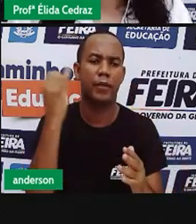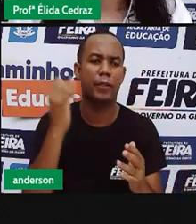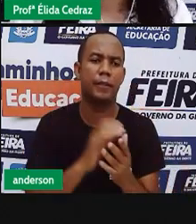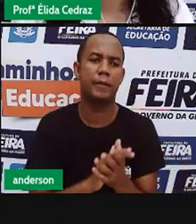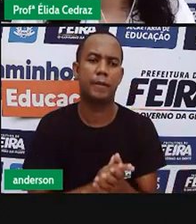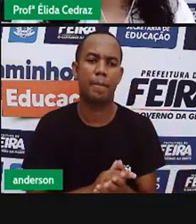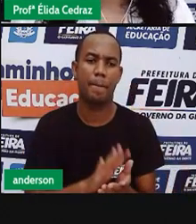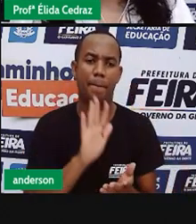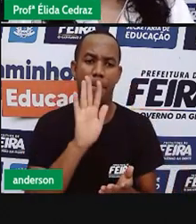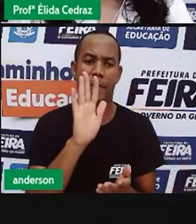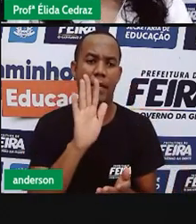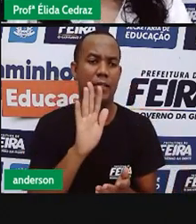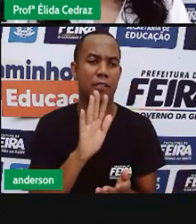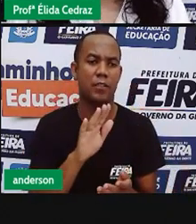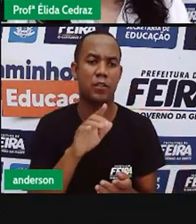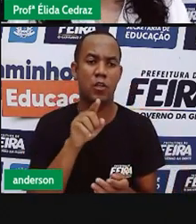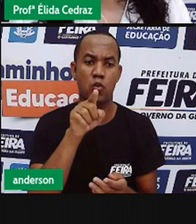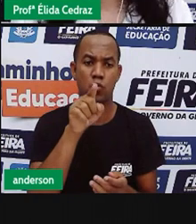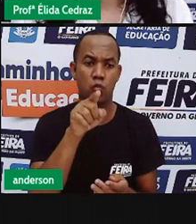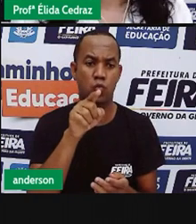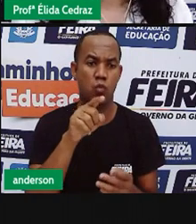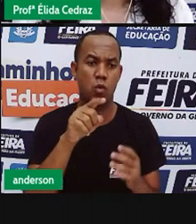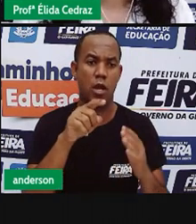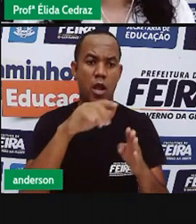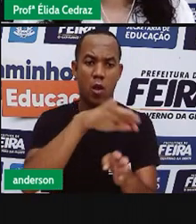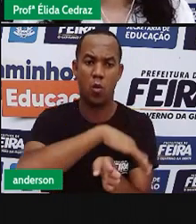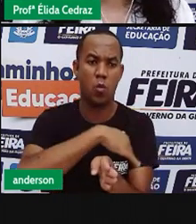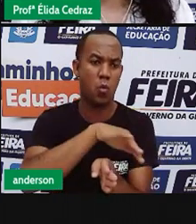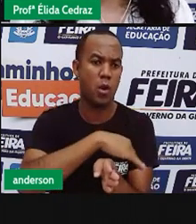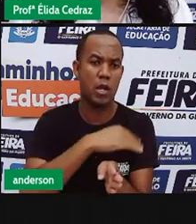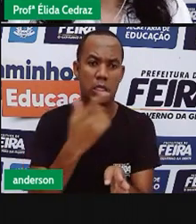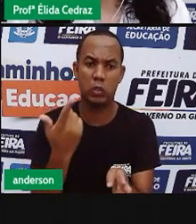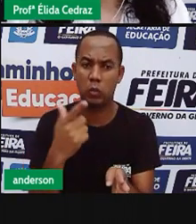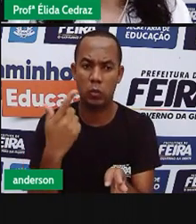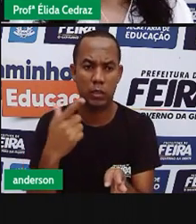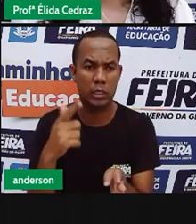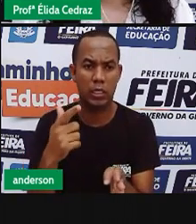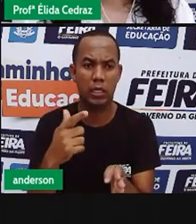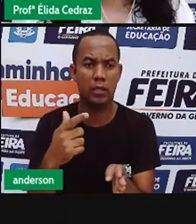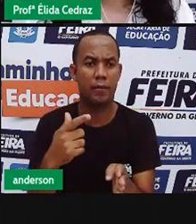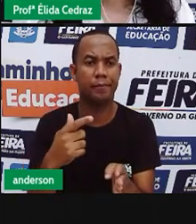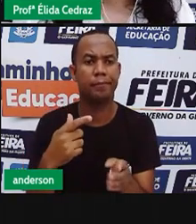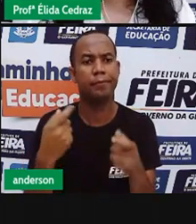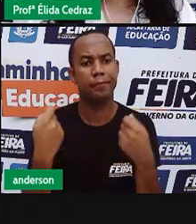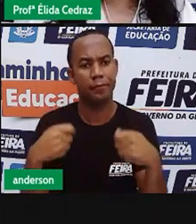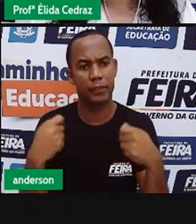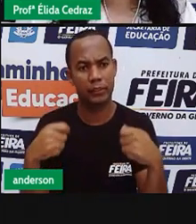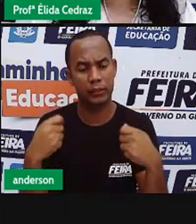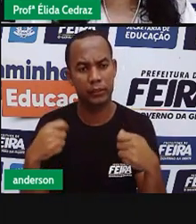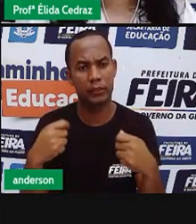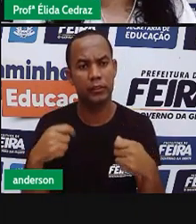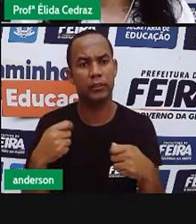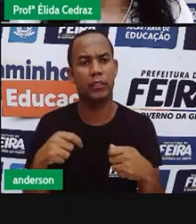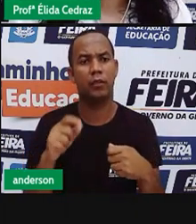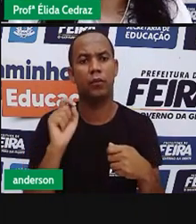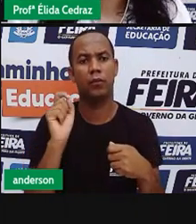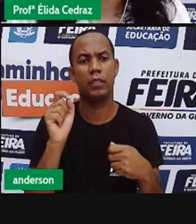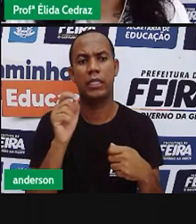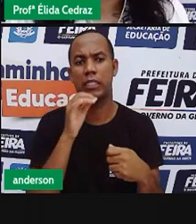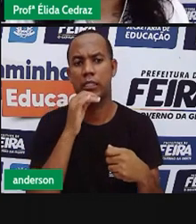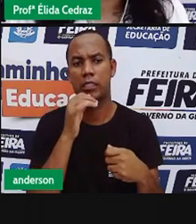rua não tem uma placa de identificação, é necessário que você recorra